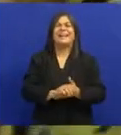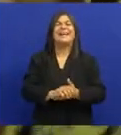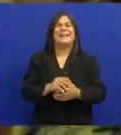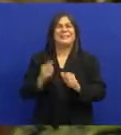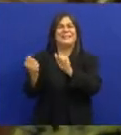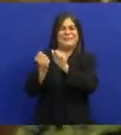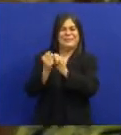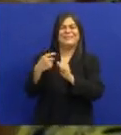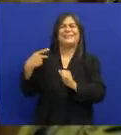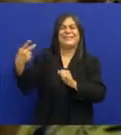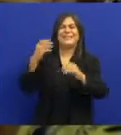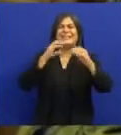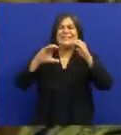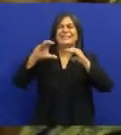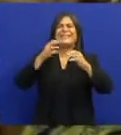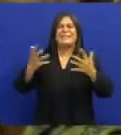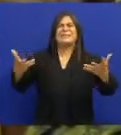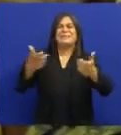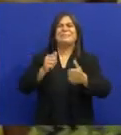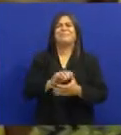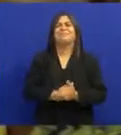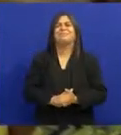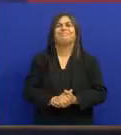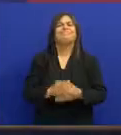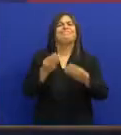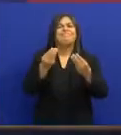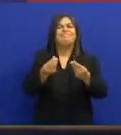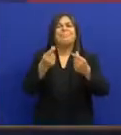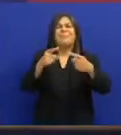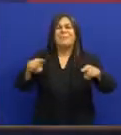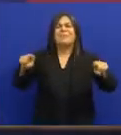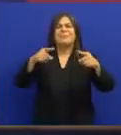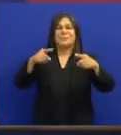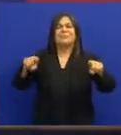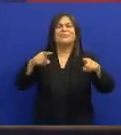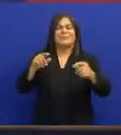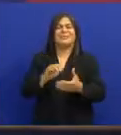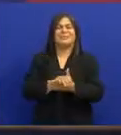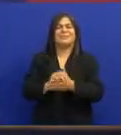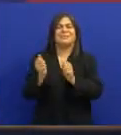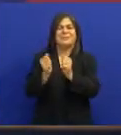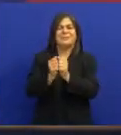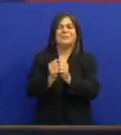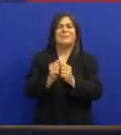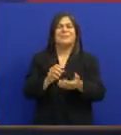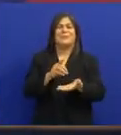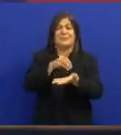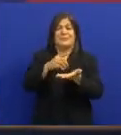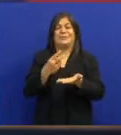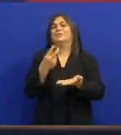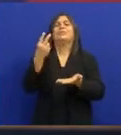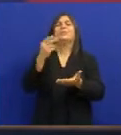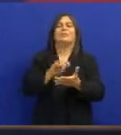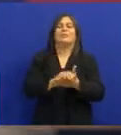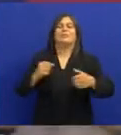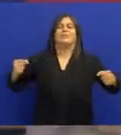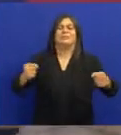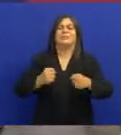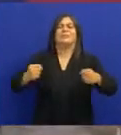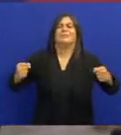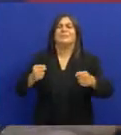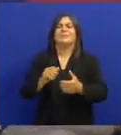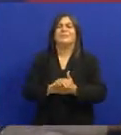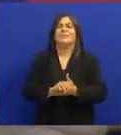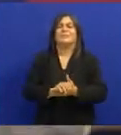Foi uma das músicas que eu gravei com o Jaco do Pandera De sucesso dele Mas ele fez uma música pro meu Acho que foi o segundo disco Que se chama No som da